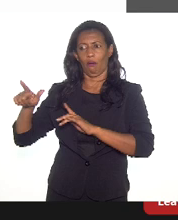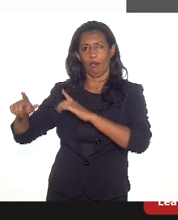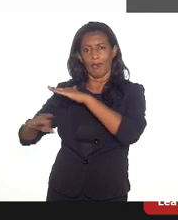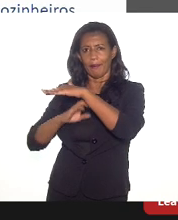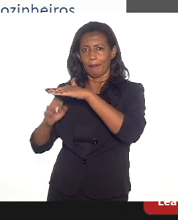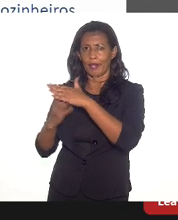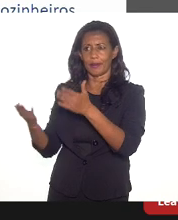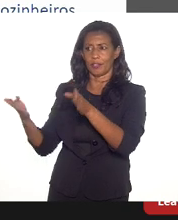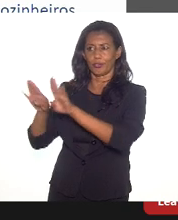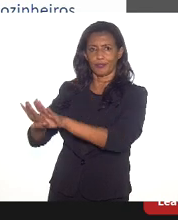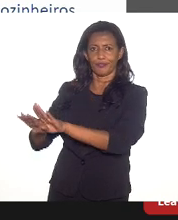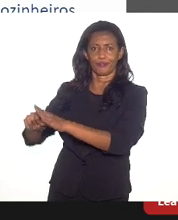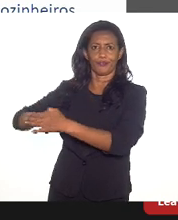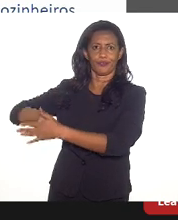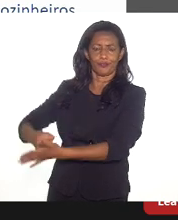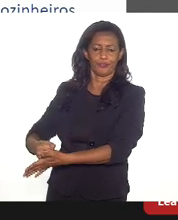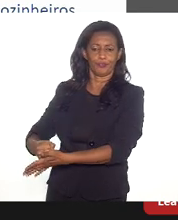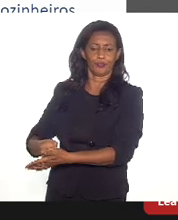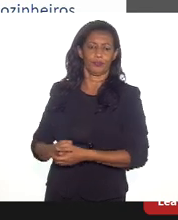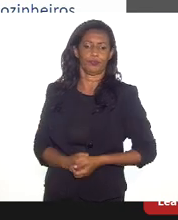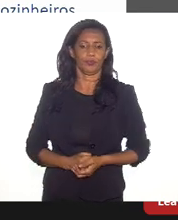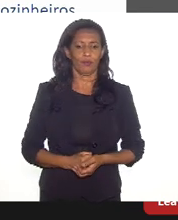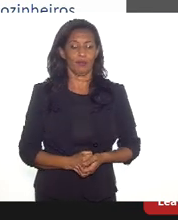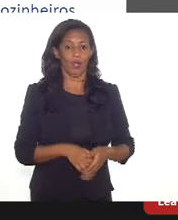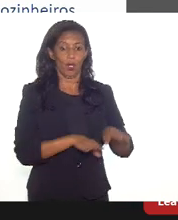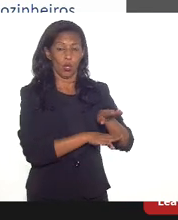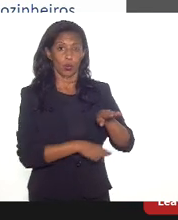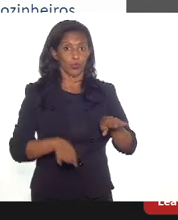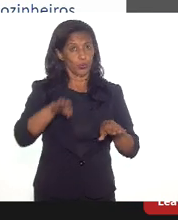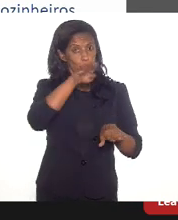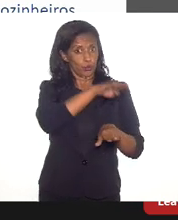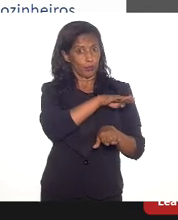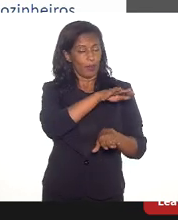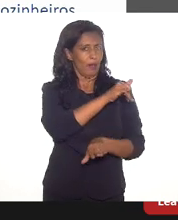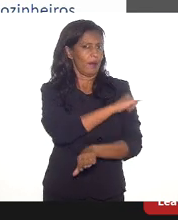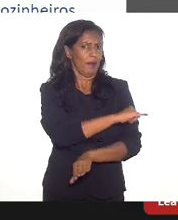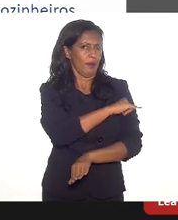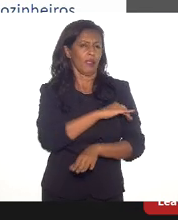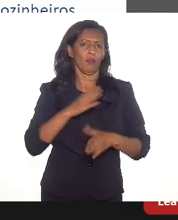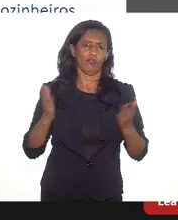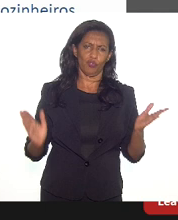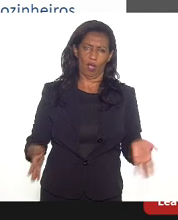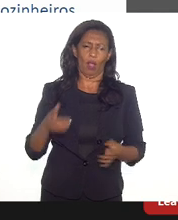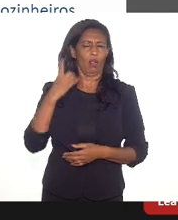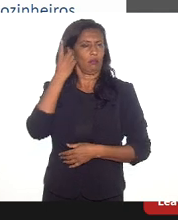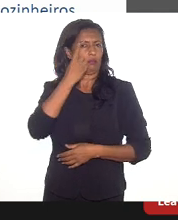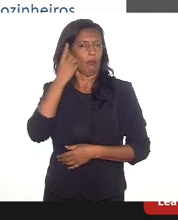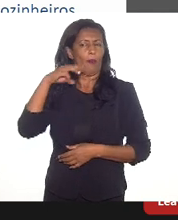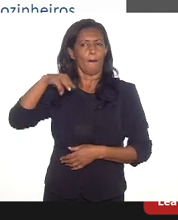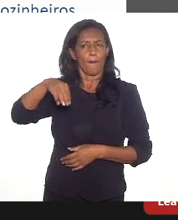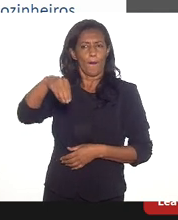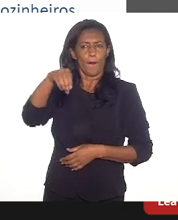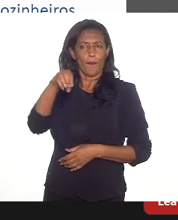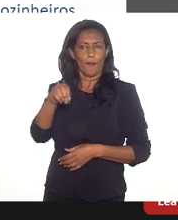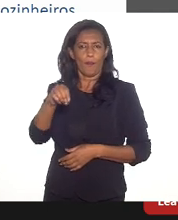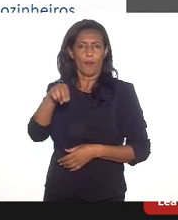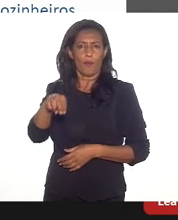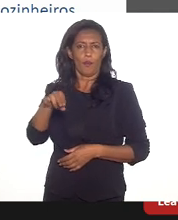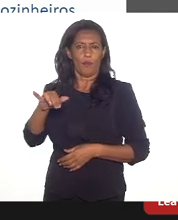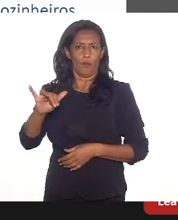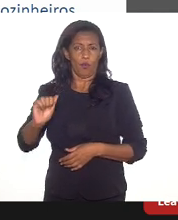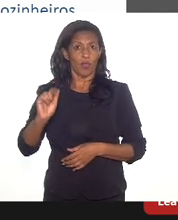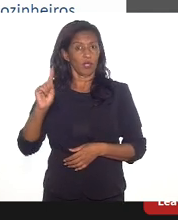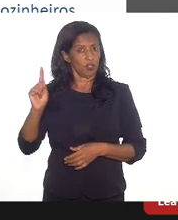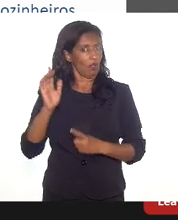2021. O Supera Rio, que a deputada Mônica, a deputada Mônica já